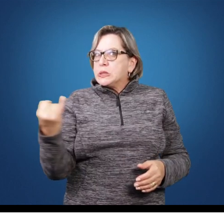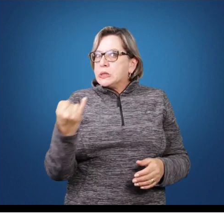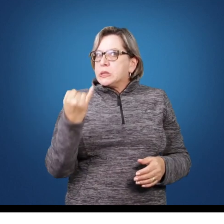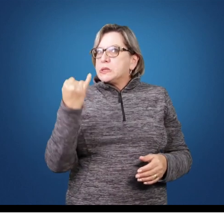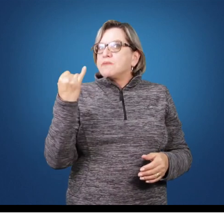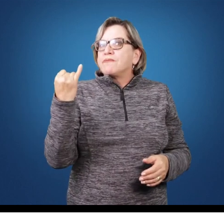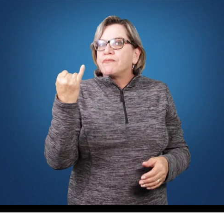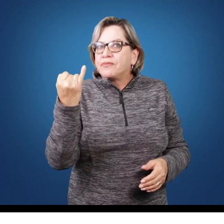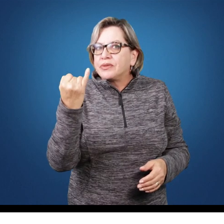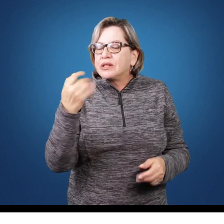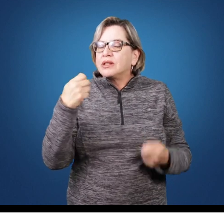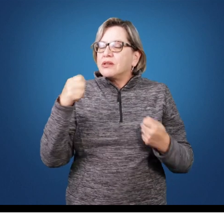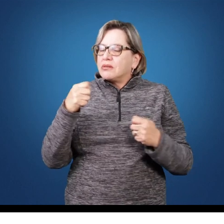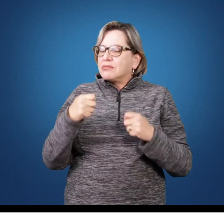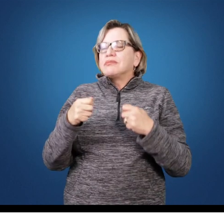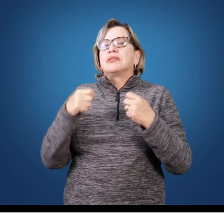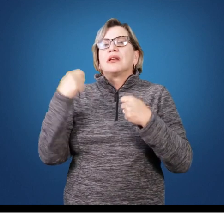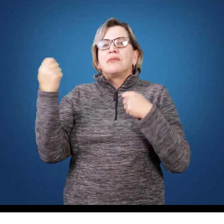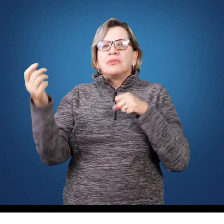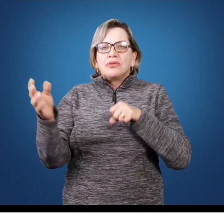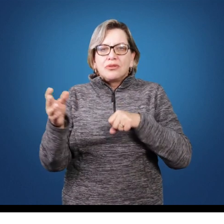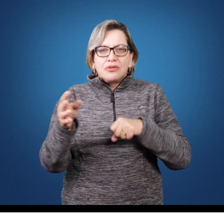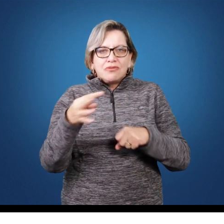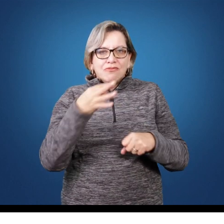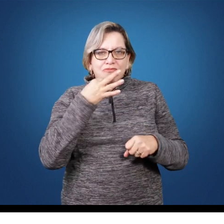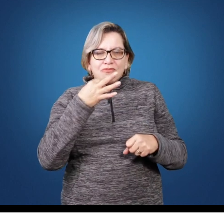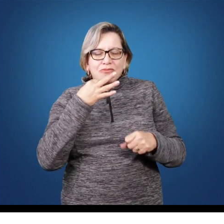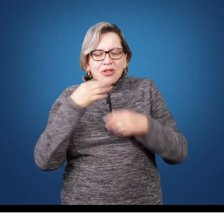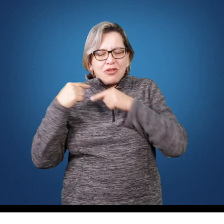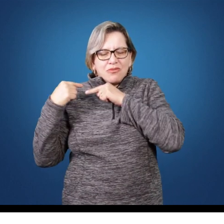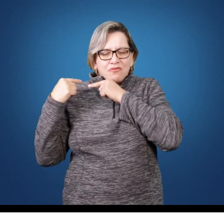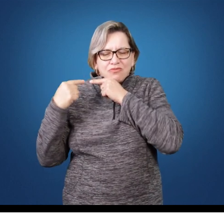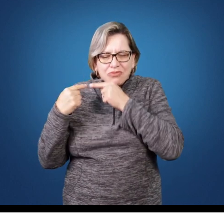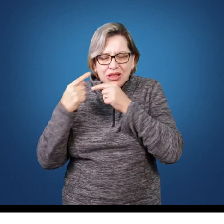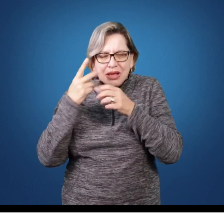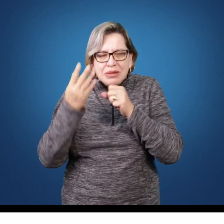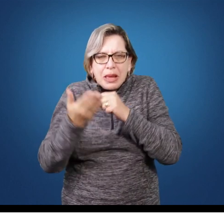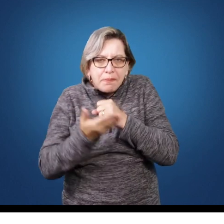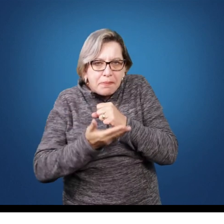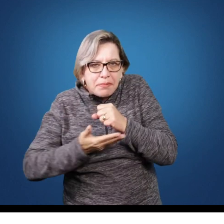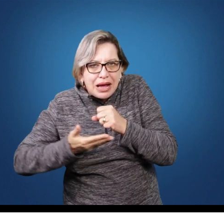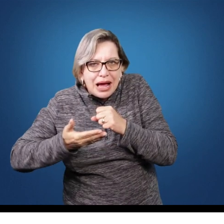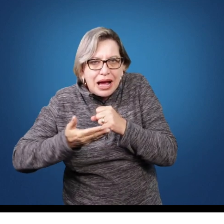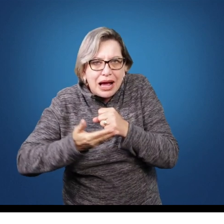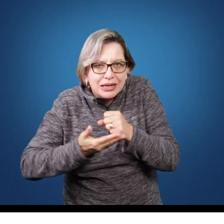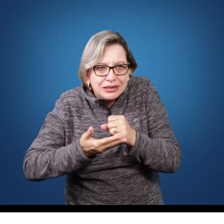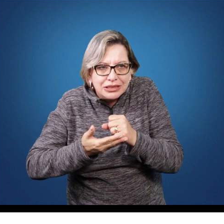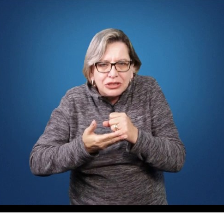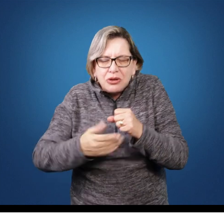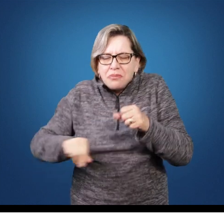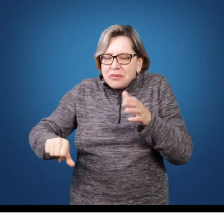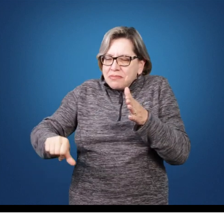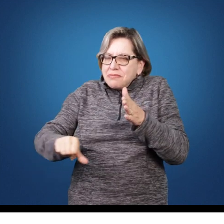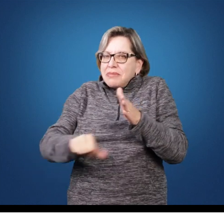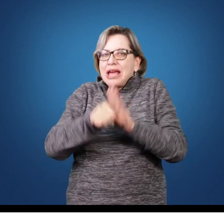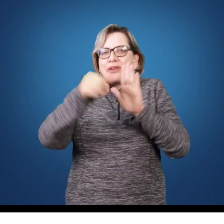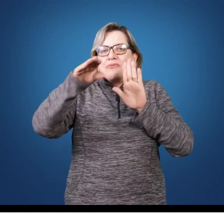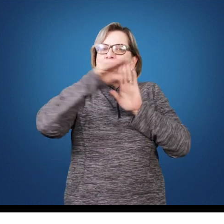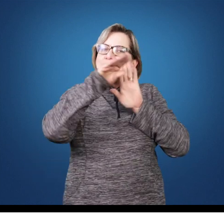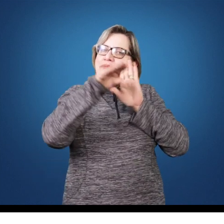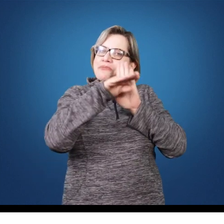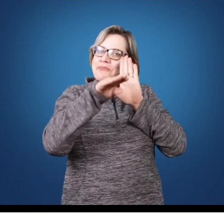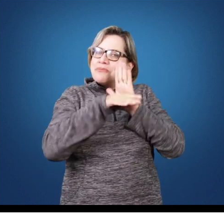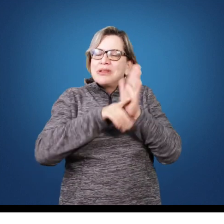devemos conhecer desde a formação, desde a base, desde o primeiro projeto de pesquisa